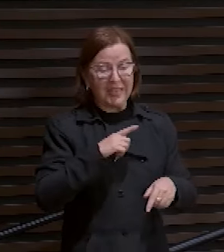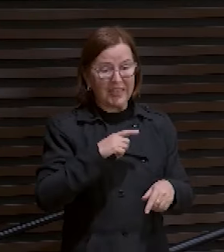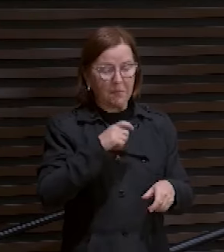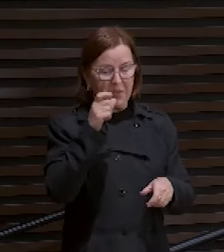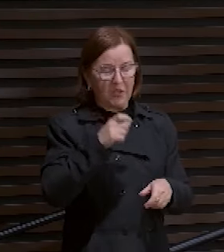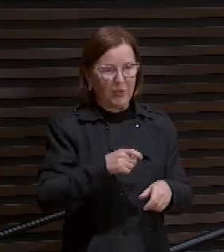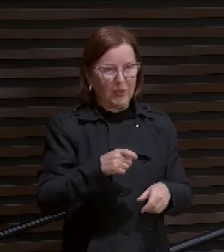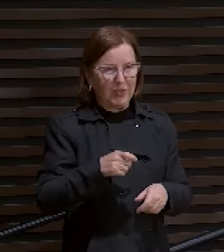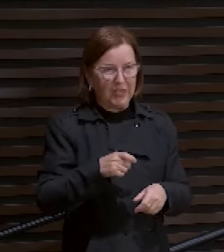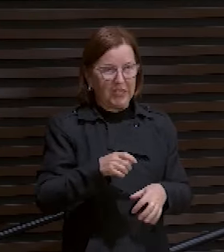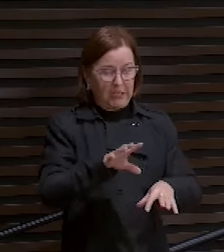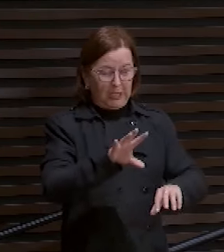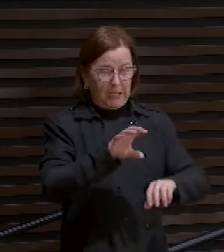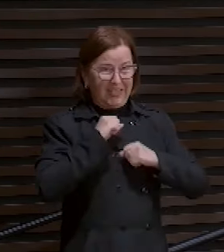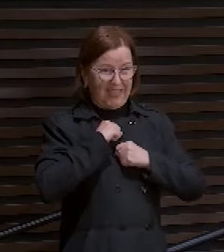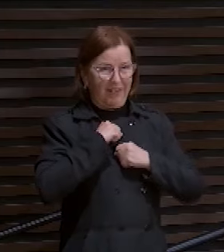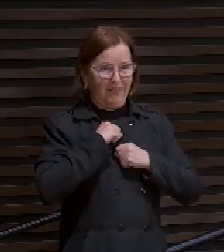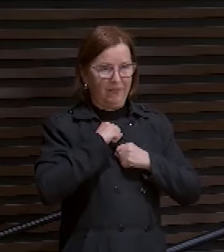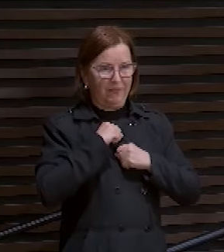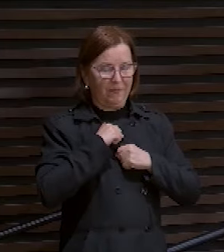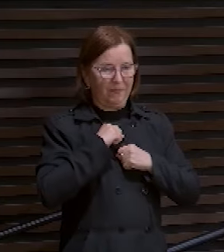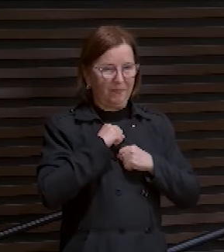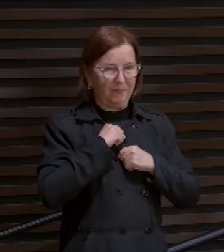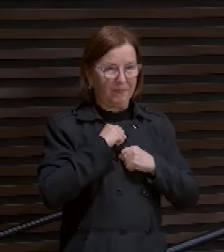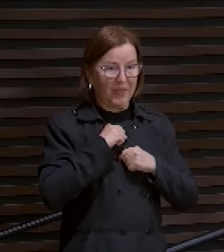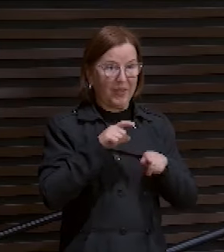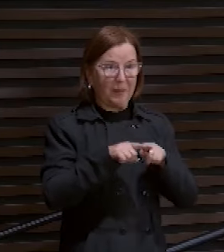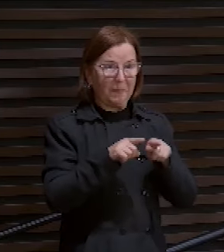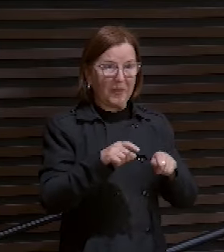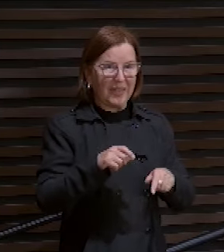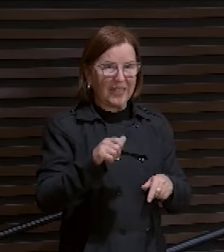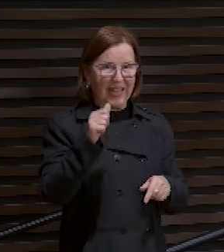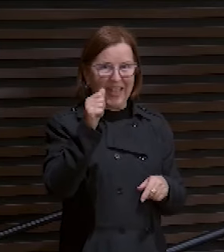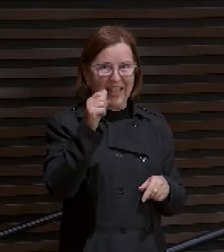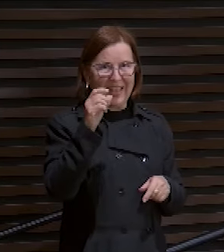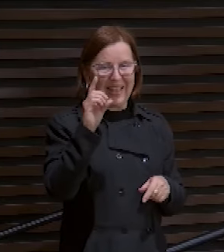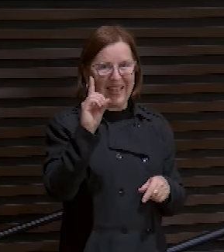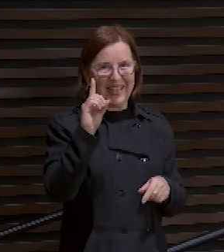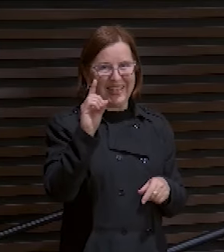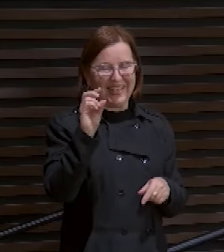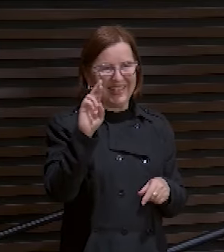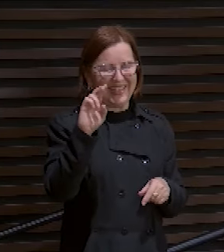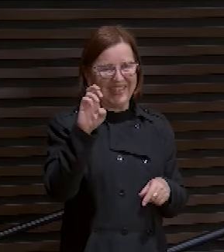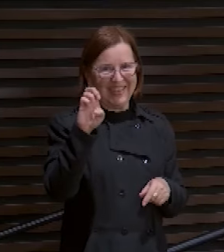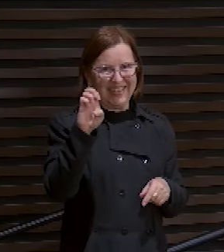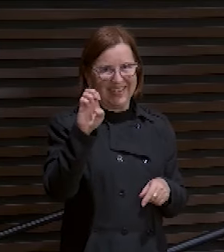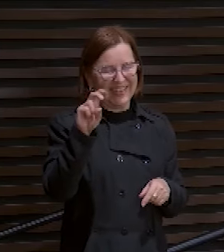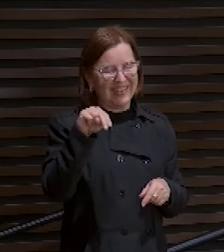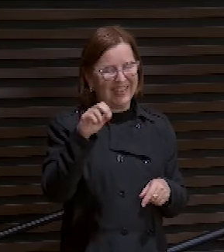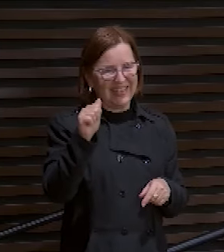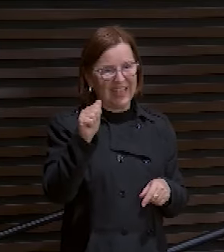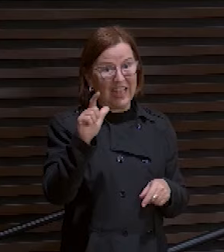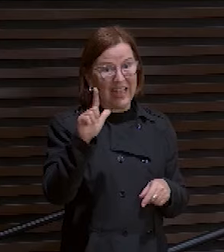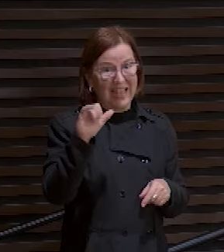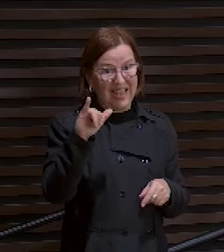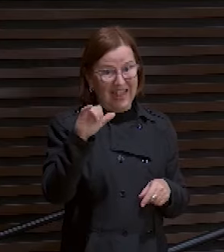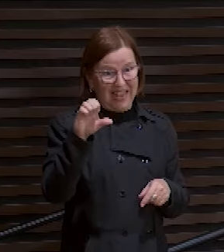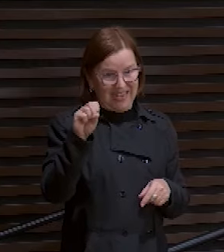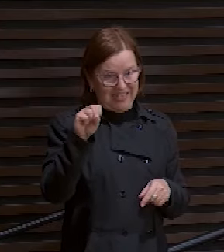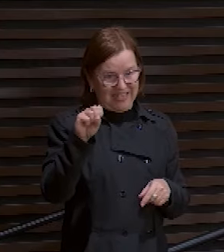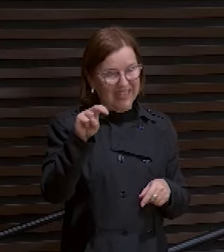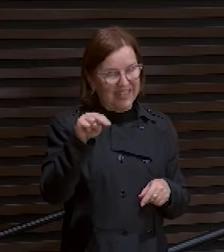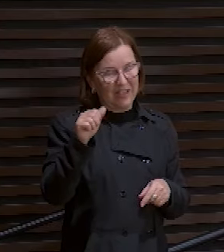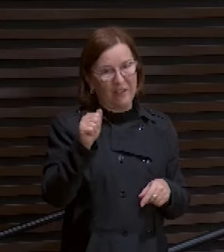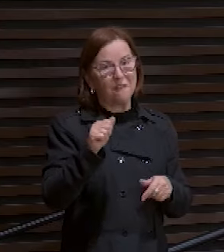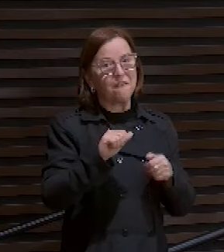faz bem. Adrenalina faz mal, viu? Na hora a adrenalina faz mal, viu? A adrenalina é uma benção na hora certa.